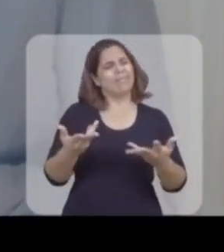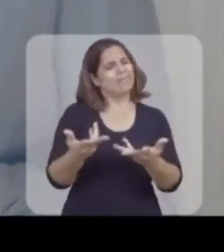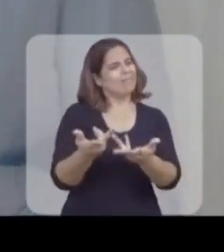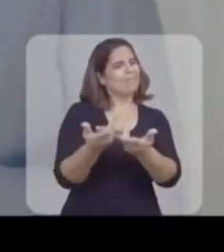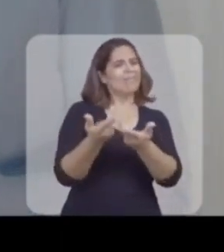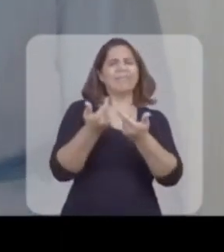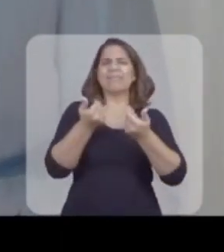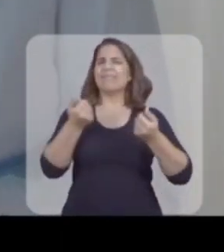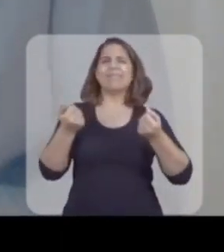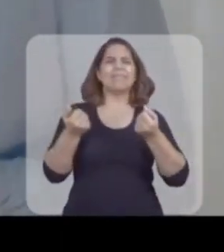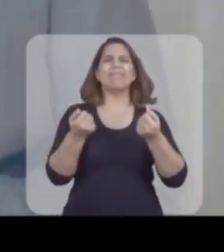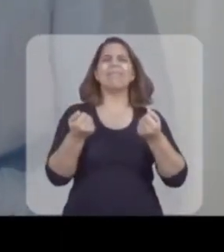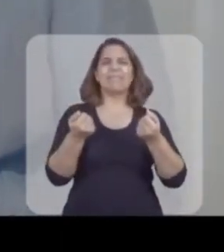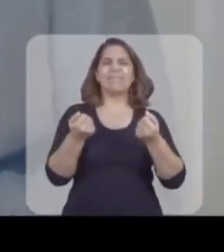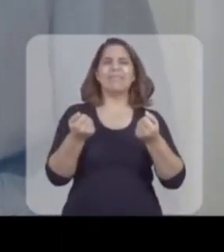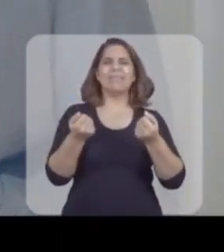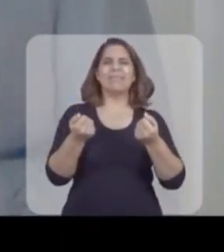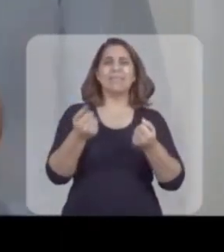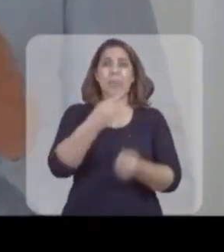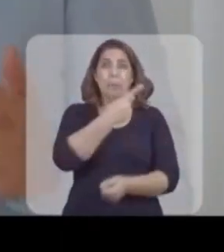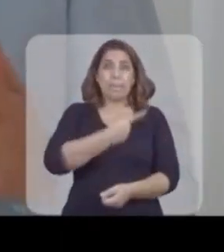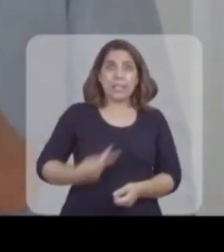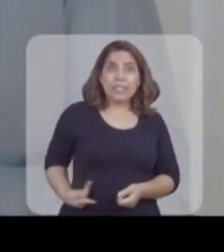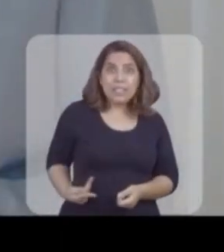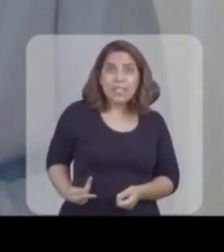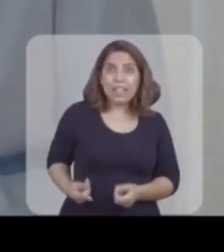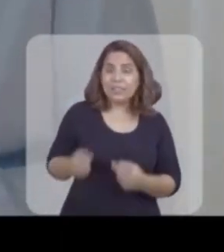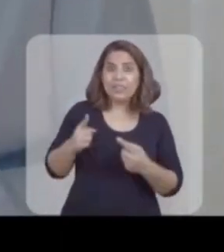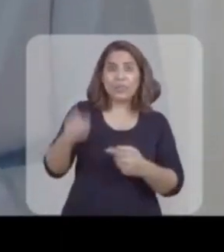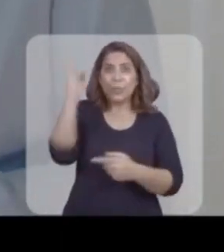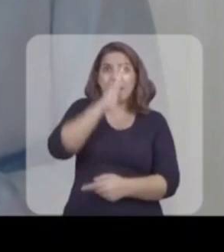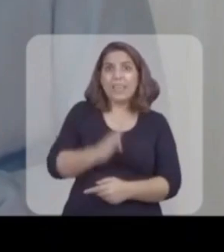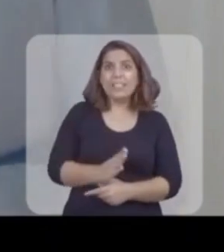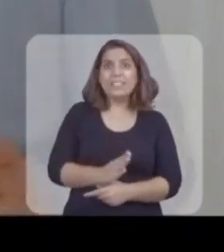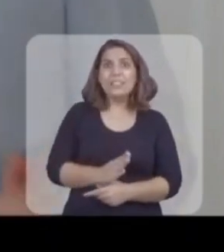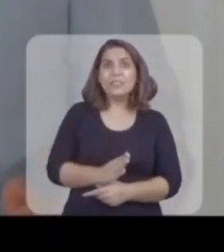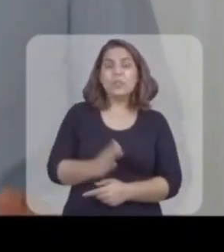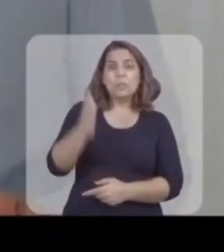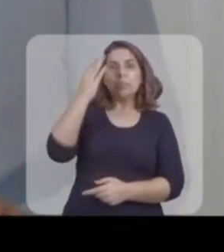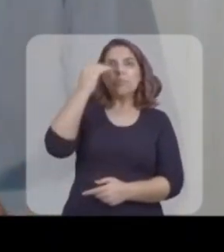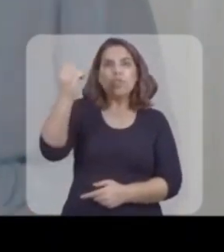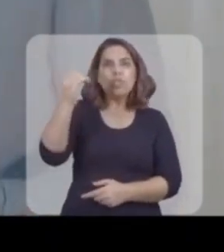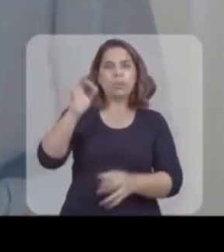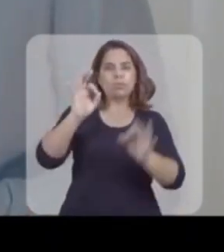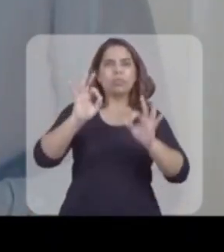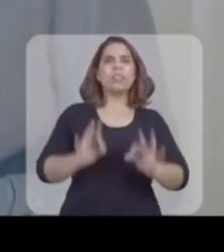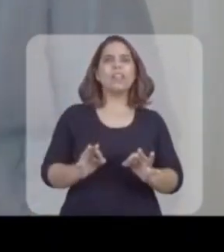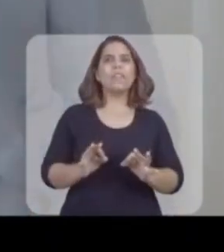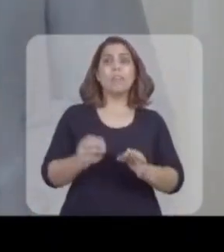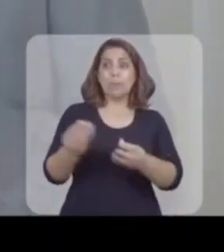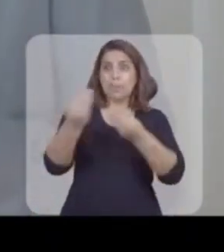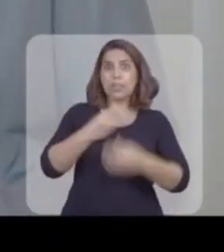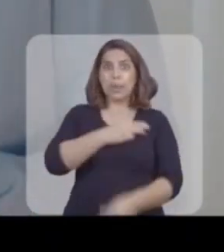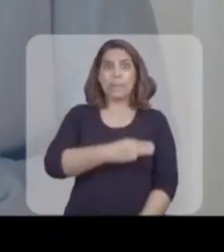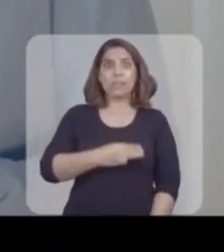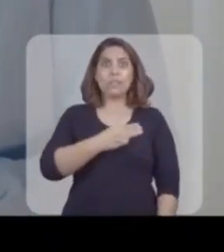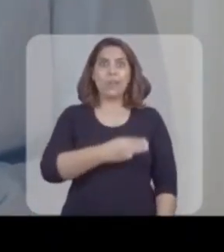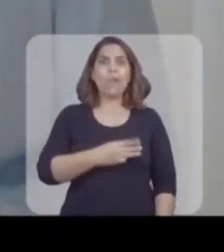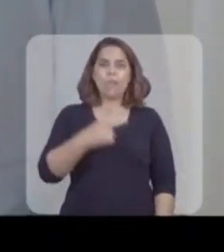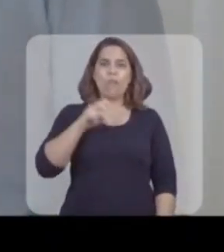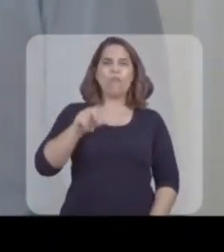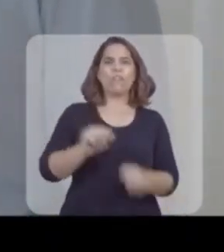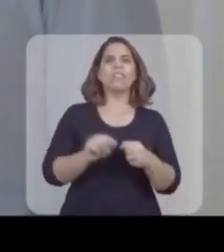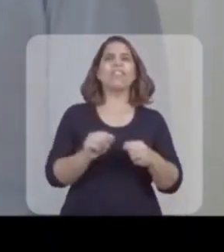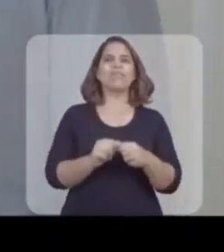enobrece, se engrandece e se dignifica O presidente da República do Brasil Me chama ao dever Me dá uma missão